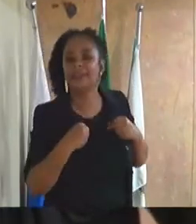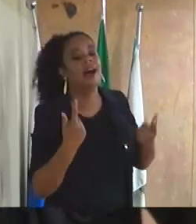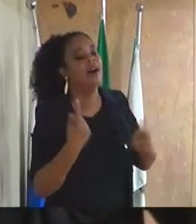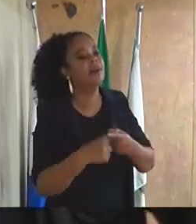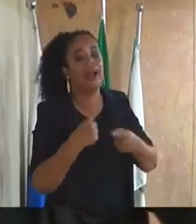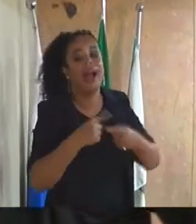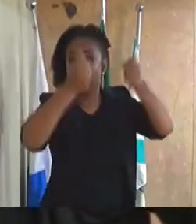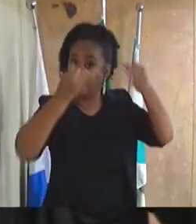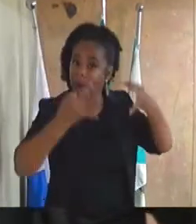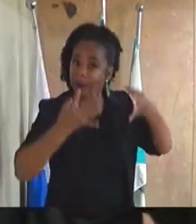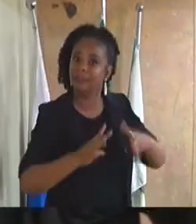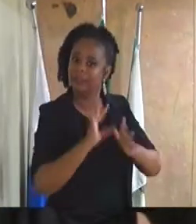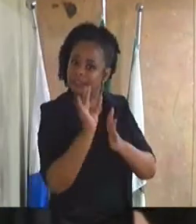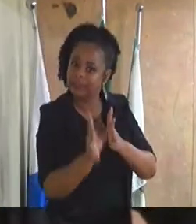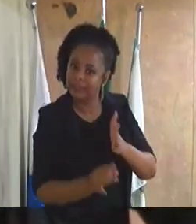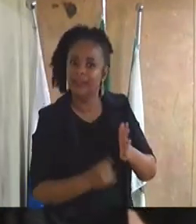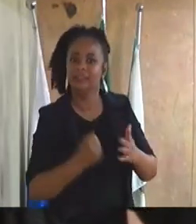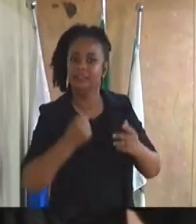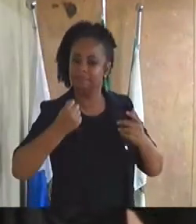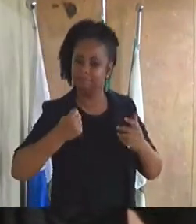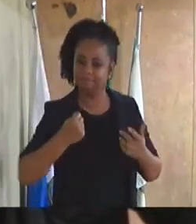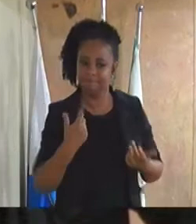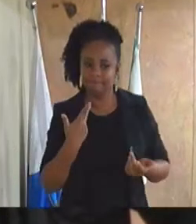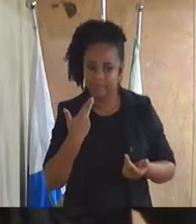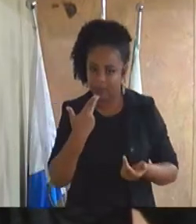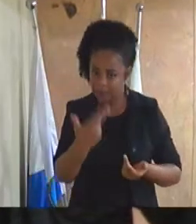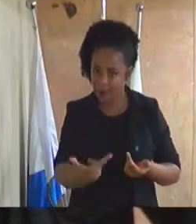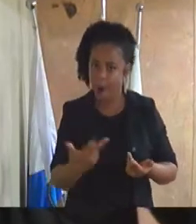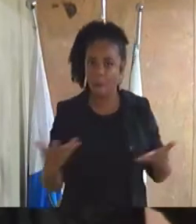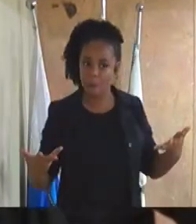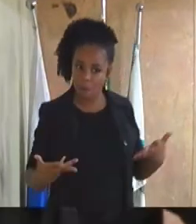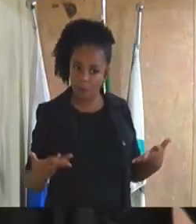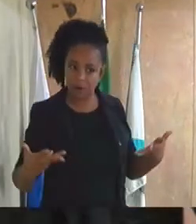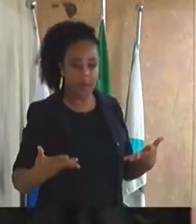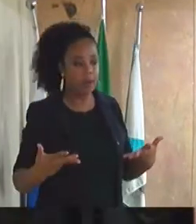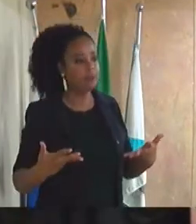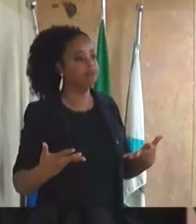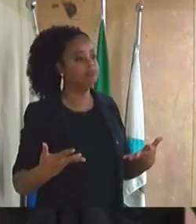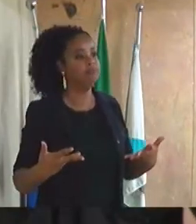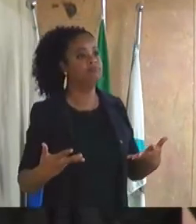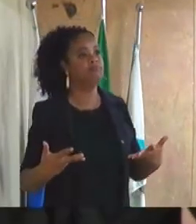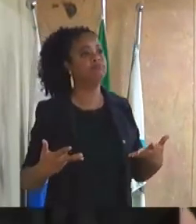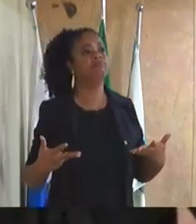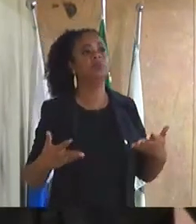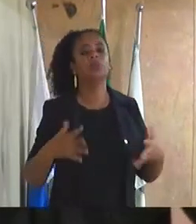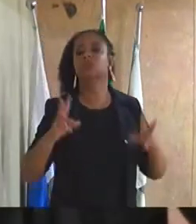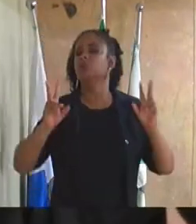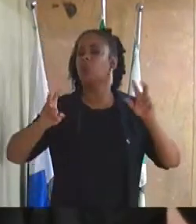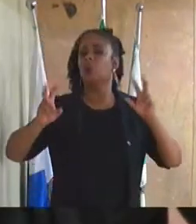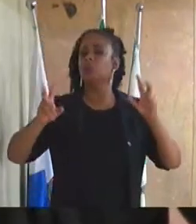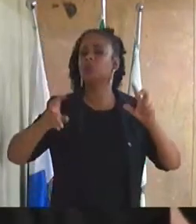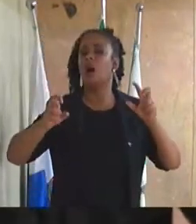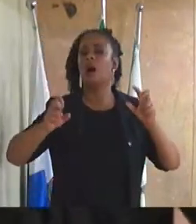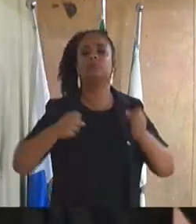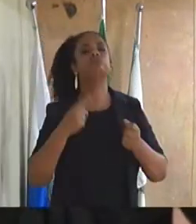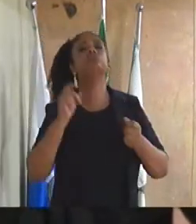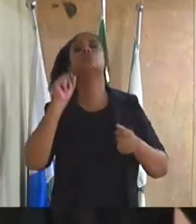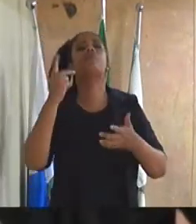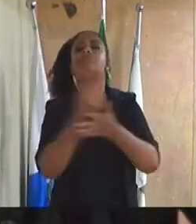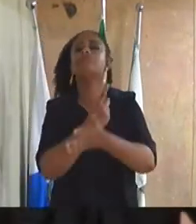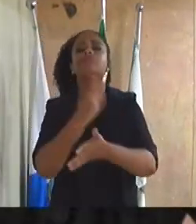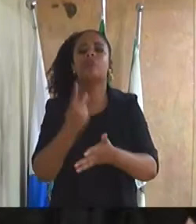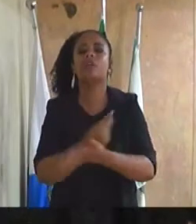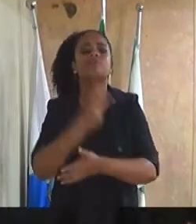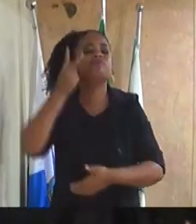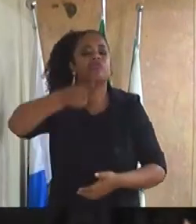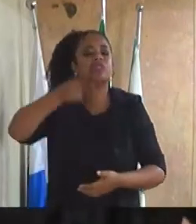explicação que vossa excelência deu agora sobre no que tange a prevaricação em